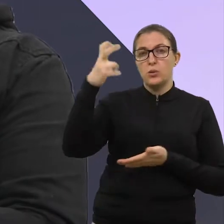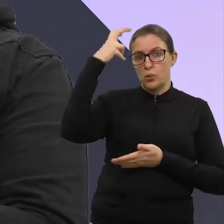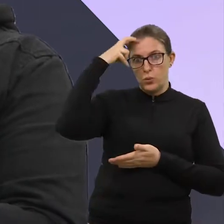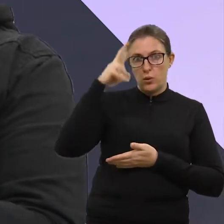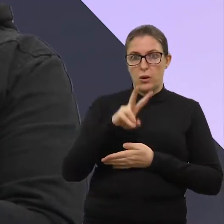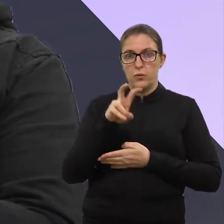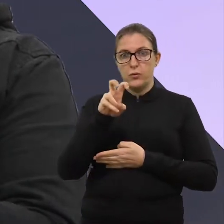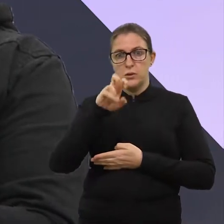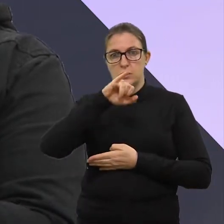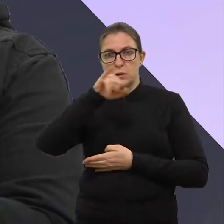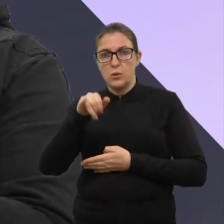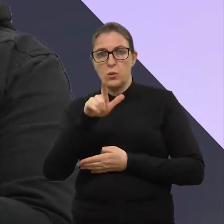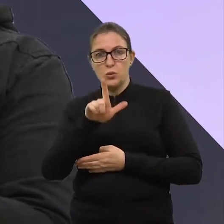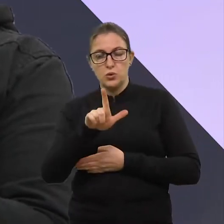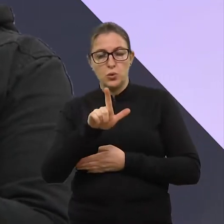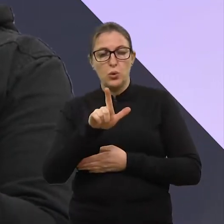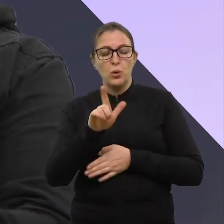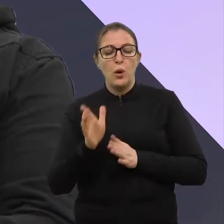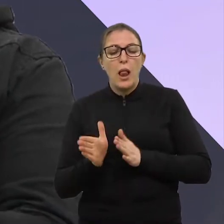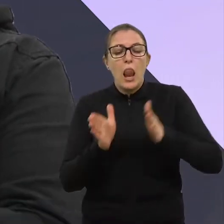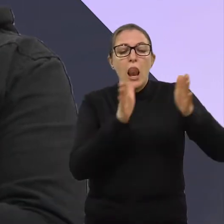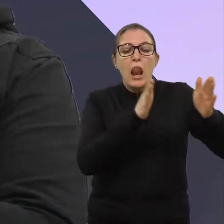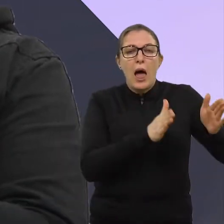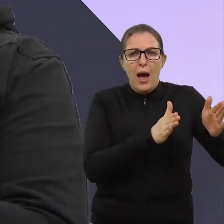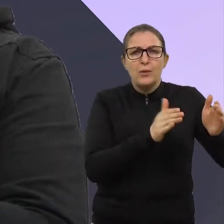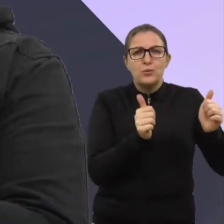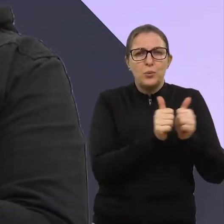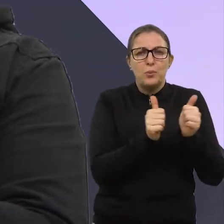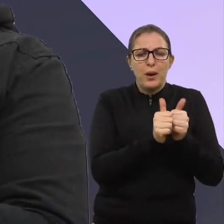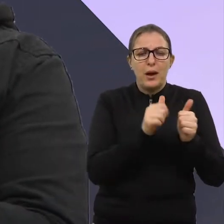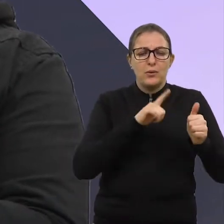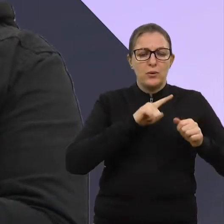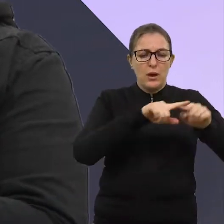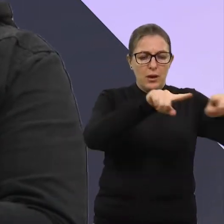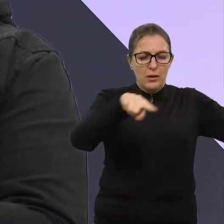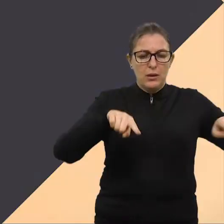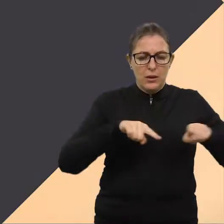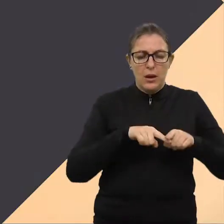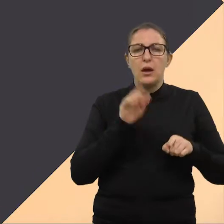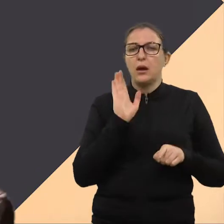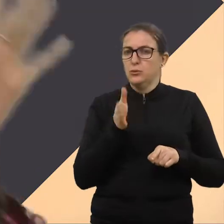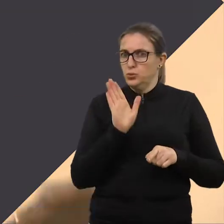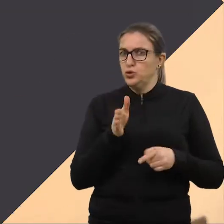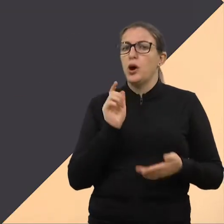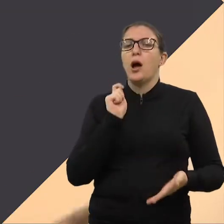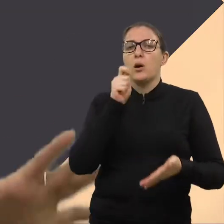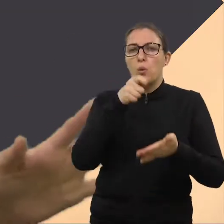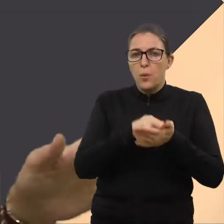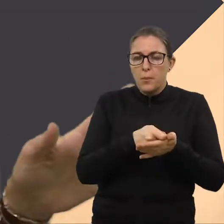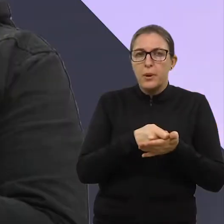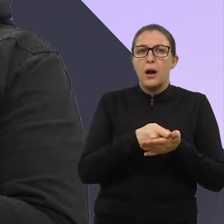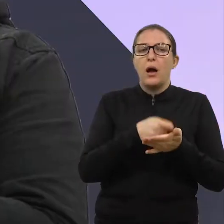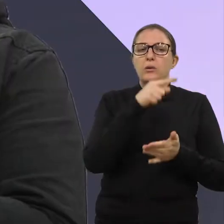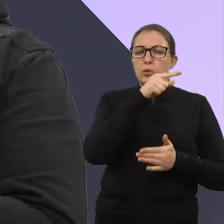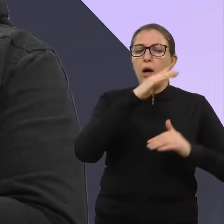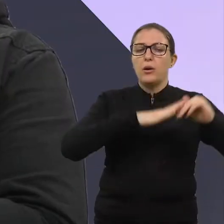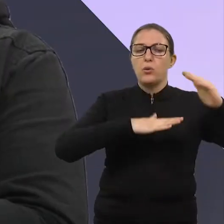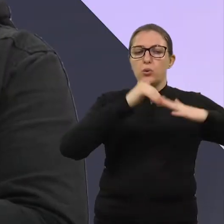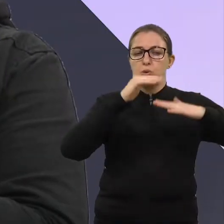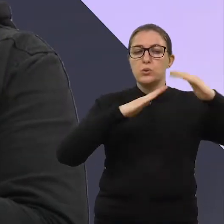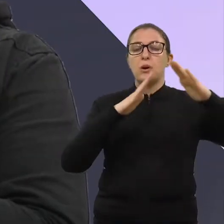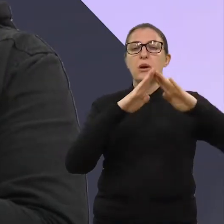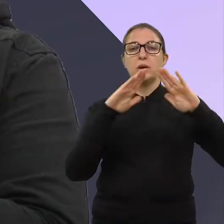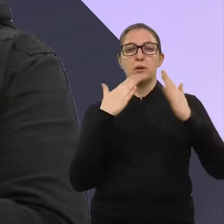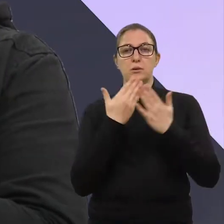sabe, foi adquirido, né? Ao longo dos anos para a construção do novo Belas Artes, né? Também estamos... Projeto tão esperado também, né? Tão esperado,